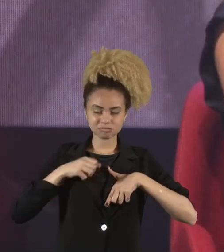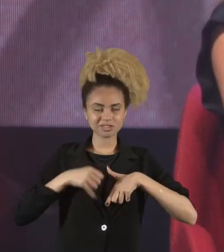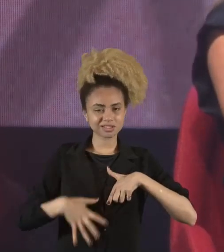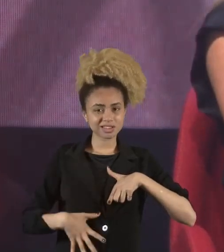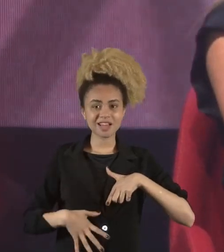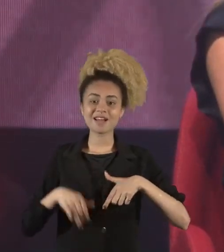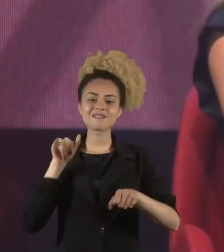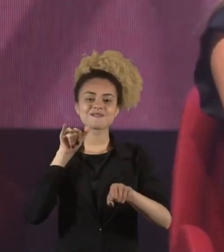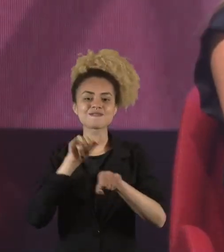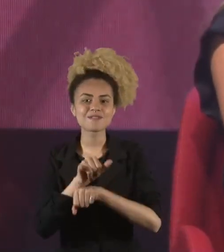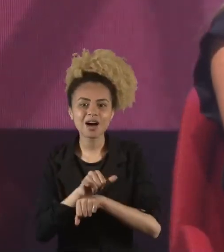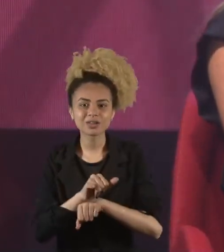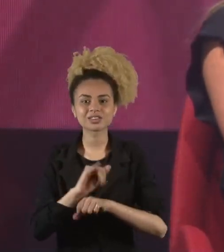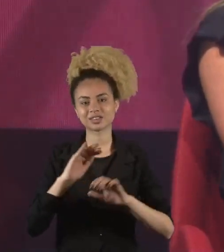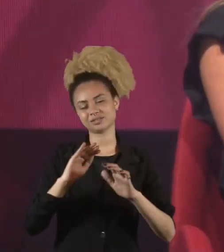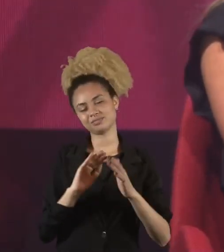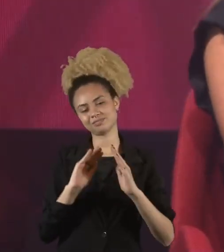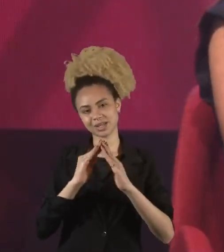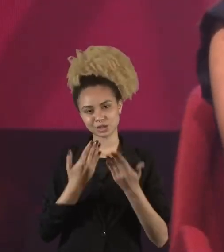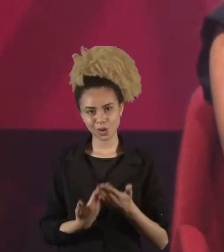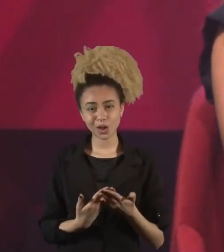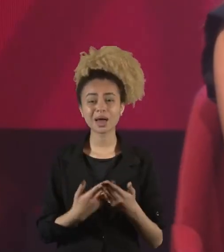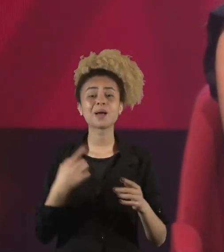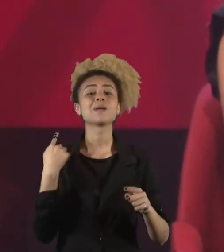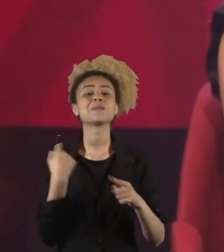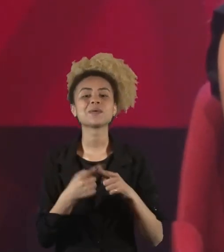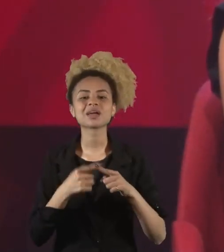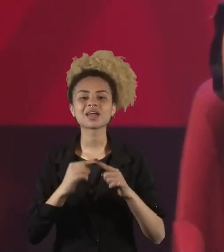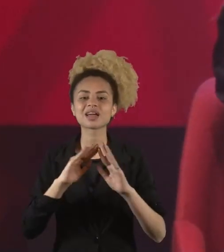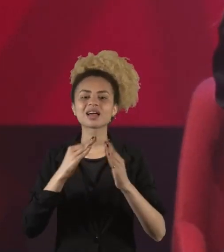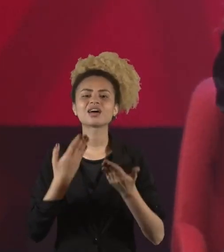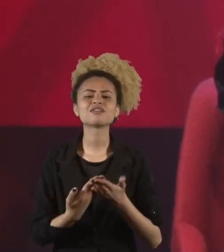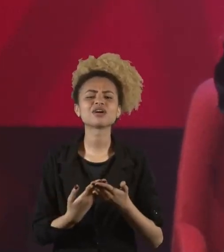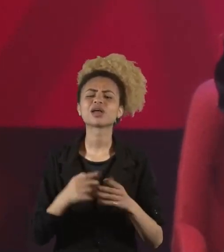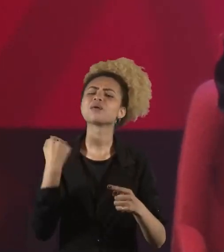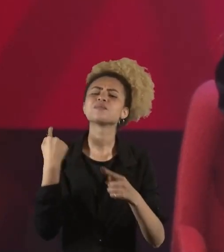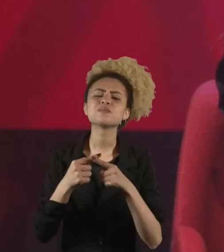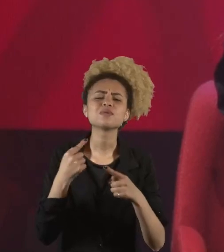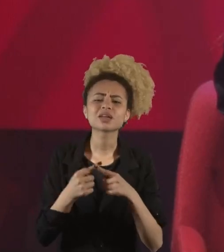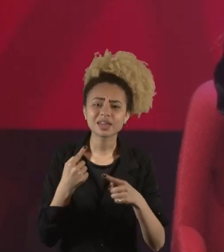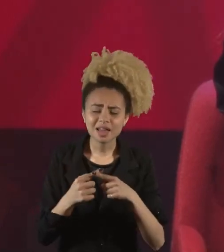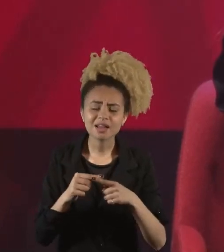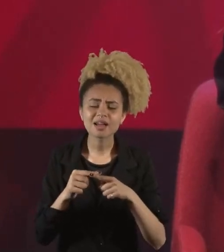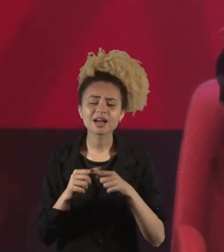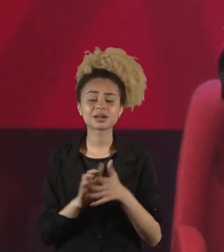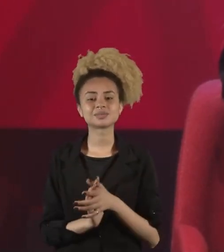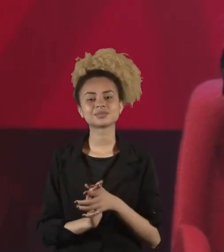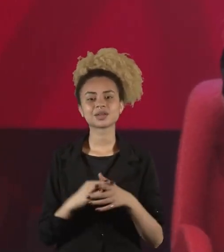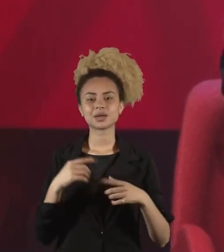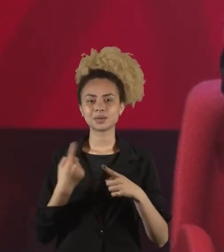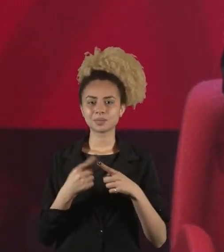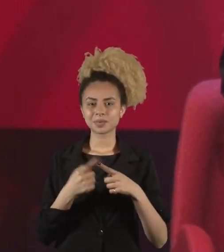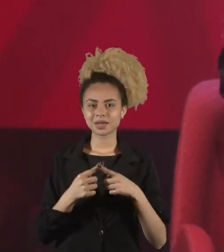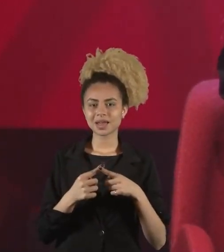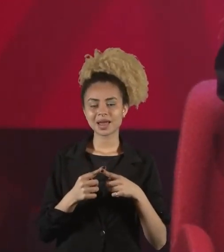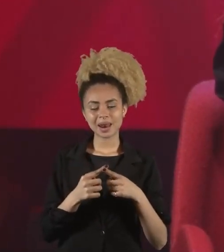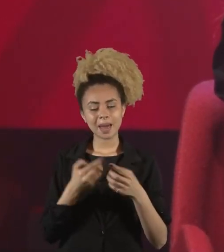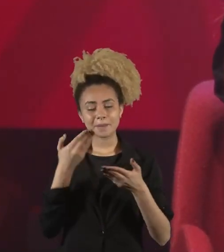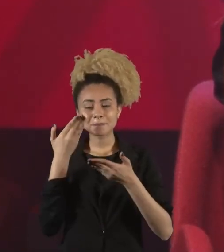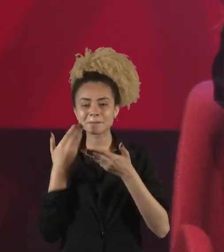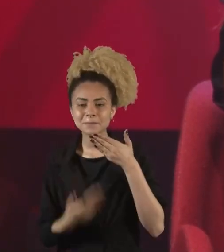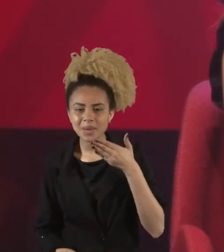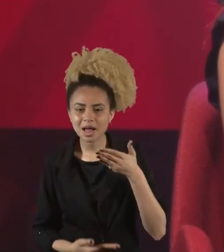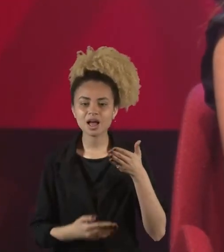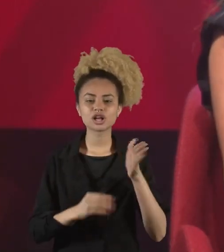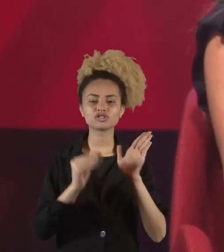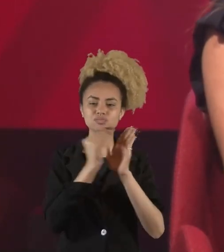escolheu estar menstruada. Isso não é uma escolha. mas ela falta a aula. E o que acontece quando ela falta a aula? Ela perde muito mais do que a matéria. Ela perde